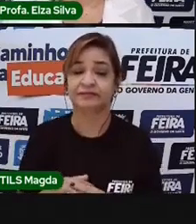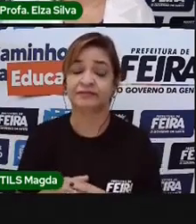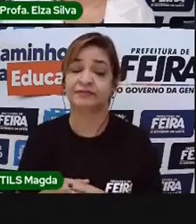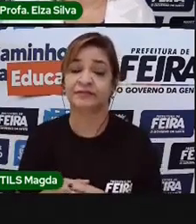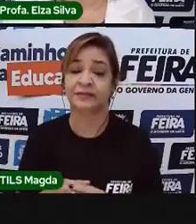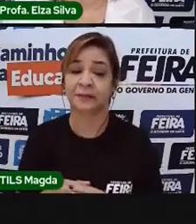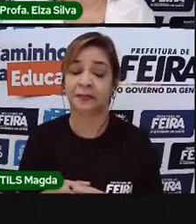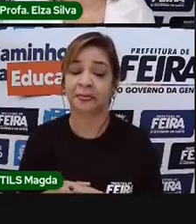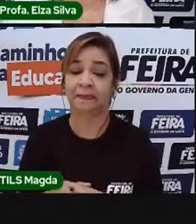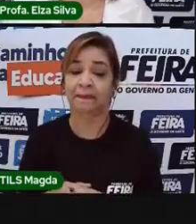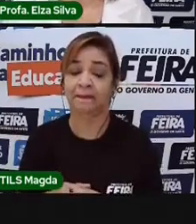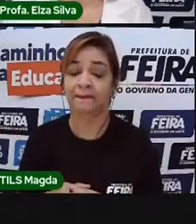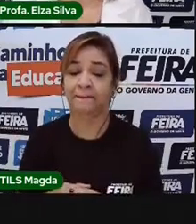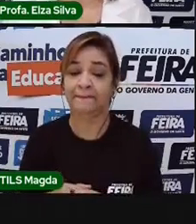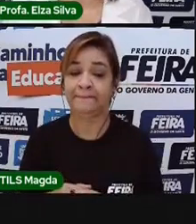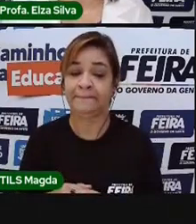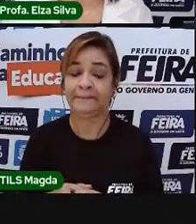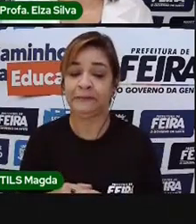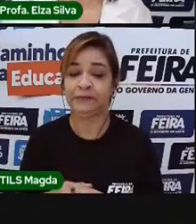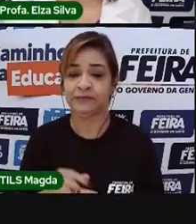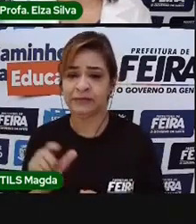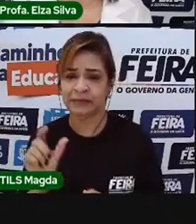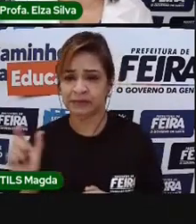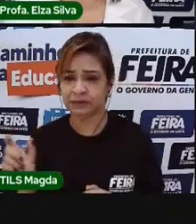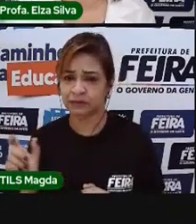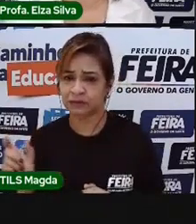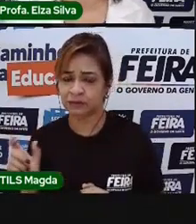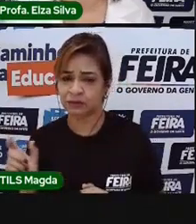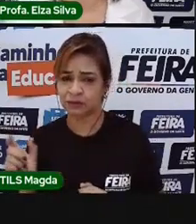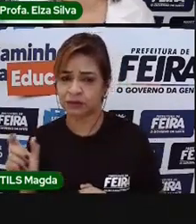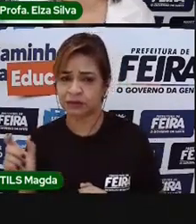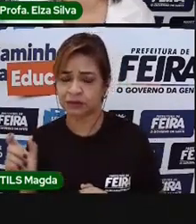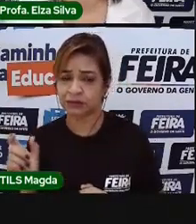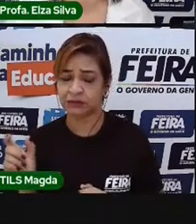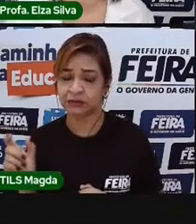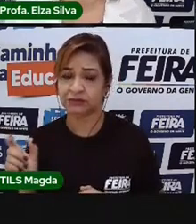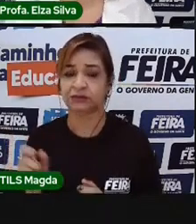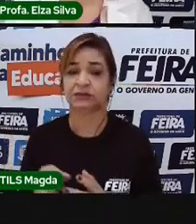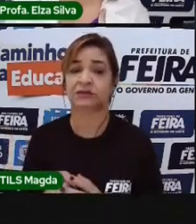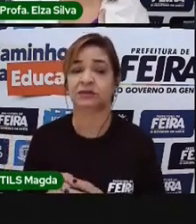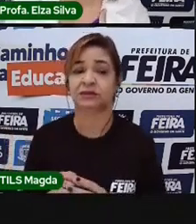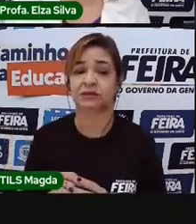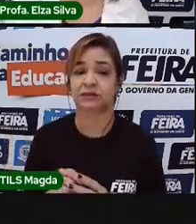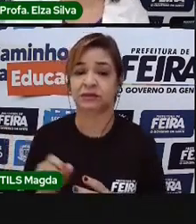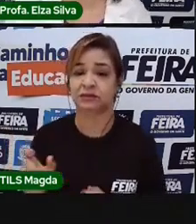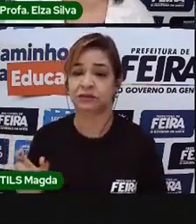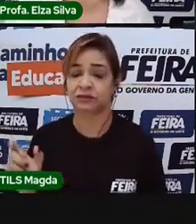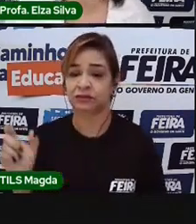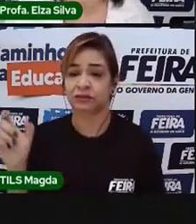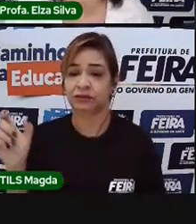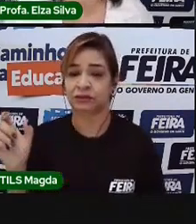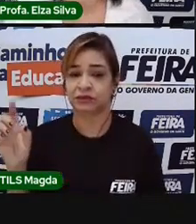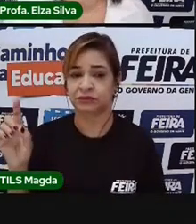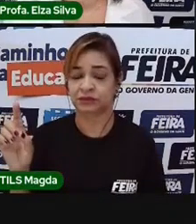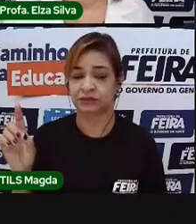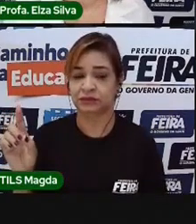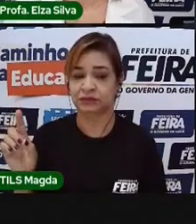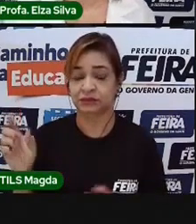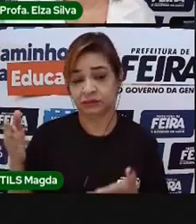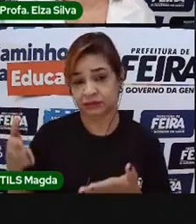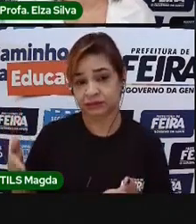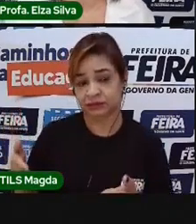Nesta página, no canto superior direito, na posição onde eu estou no momento,